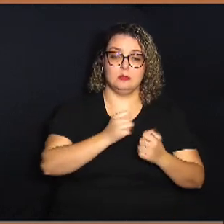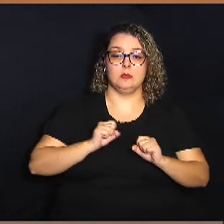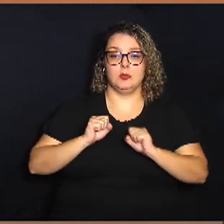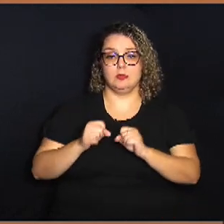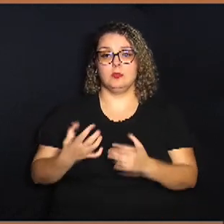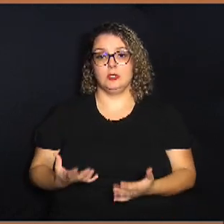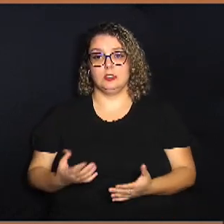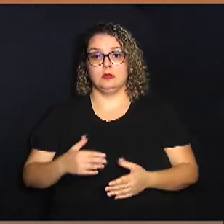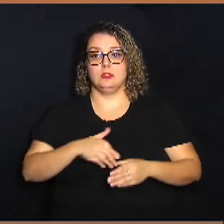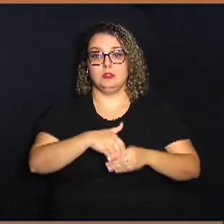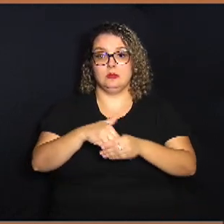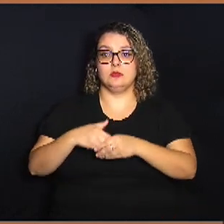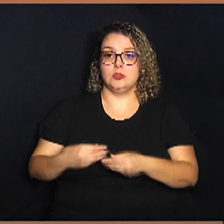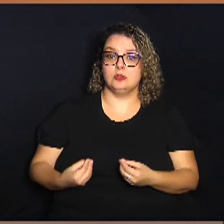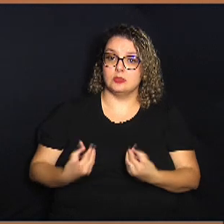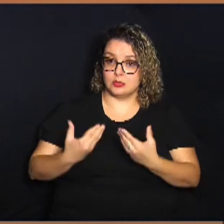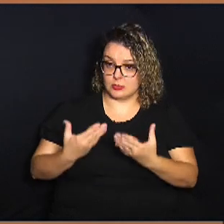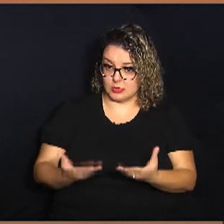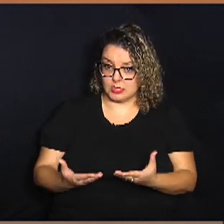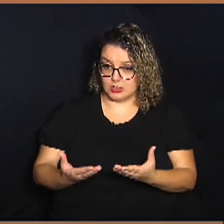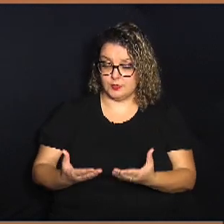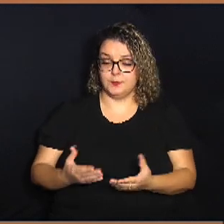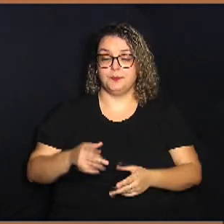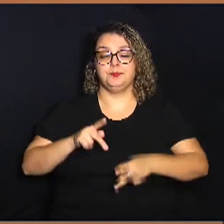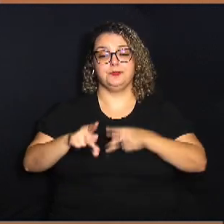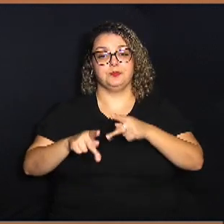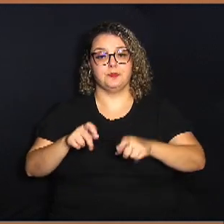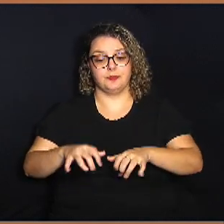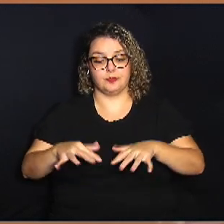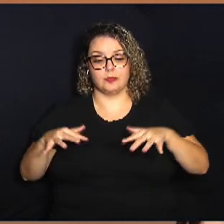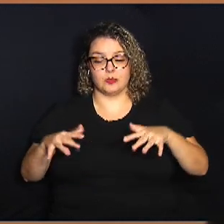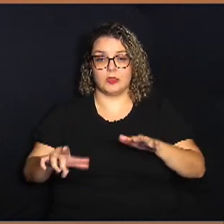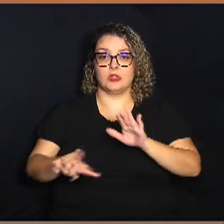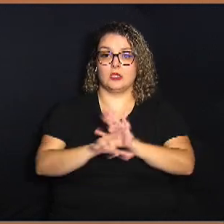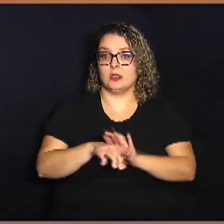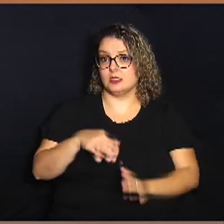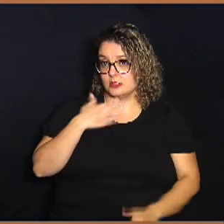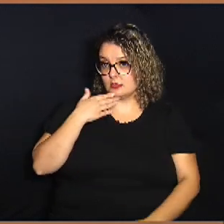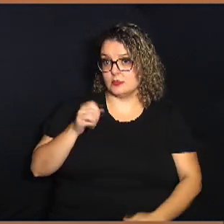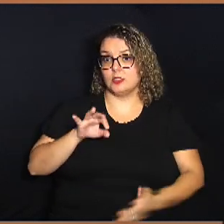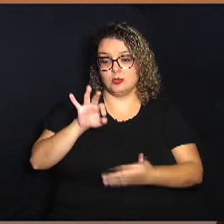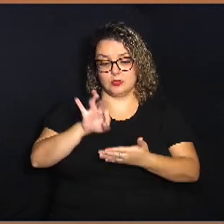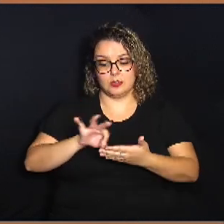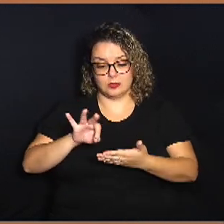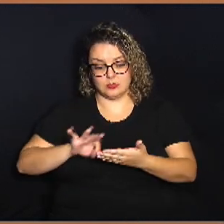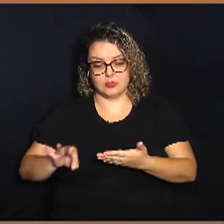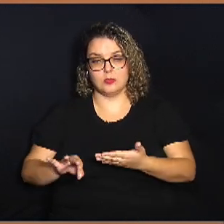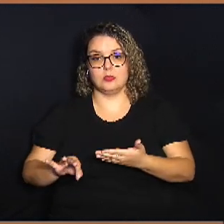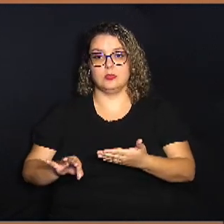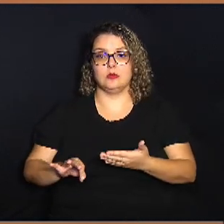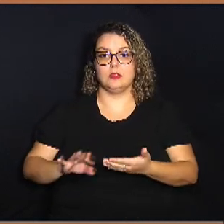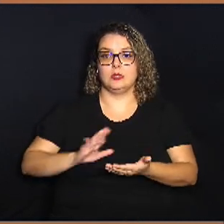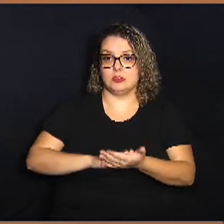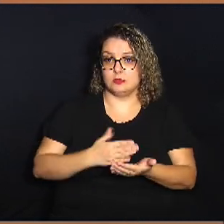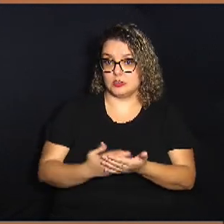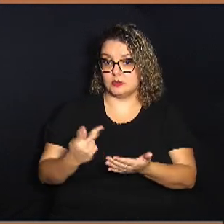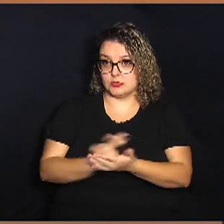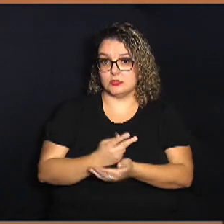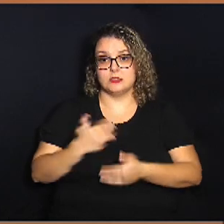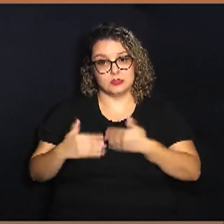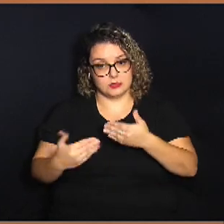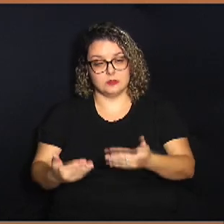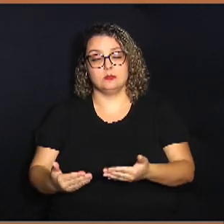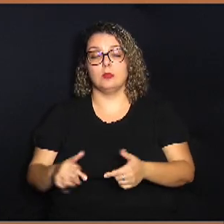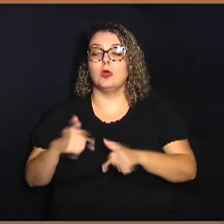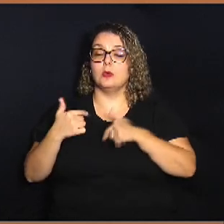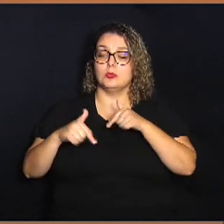as votações e oferecer ao público leis melhores corrigir distorções e assim por diante um